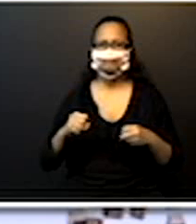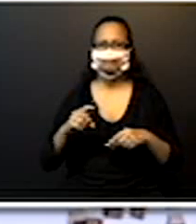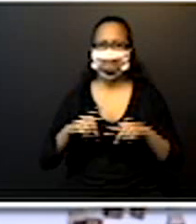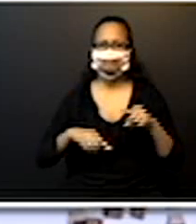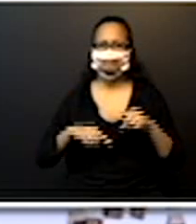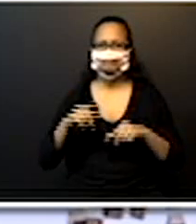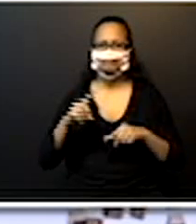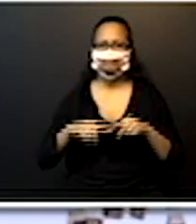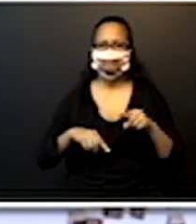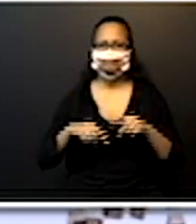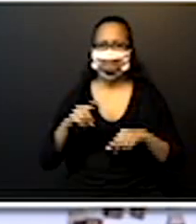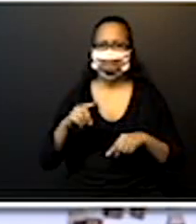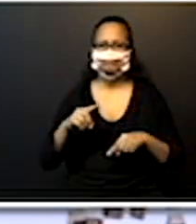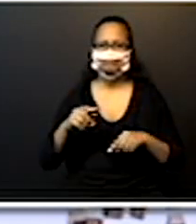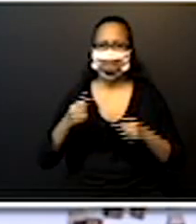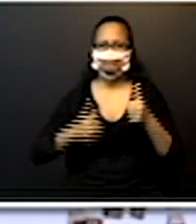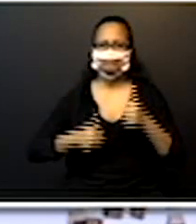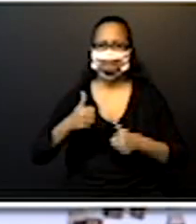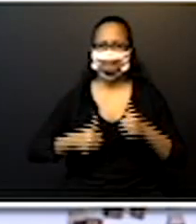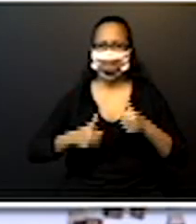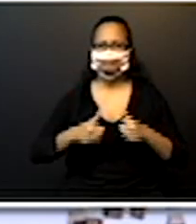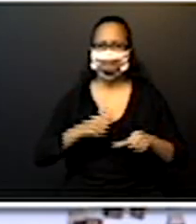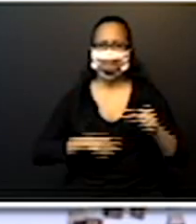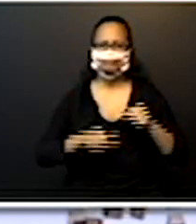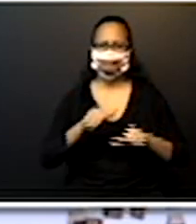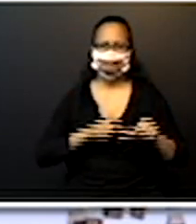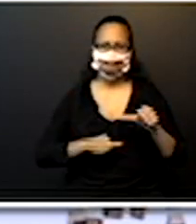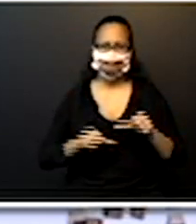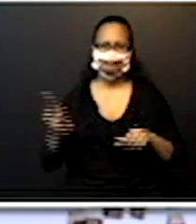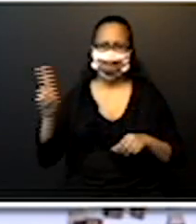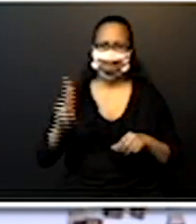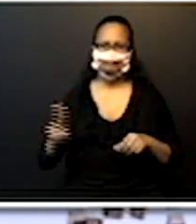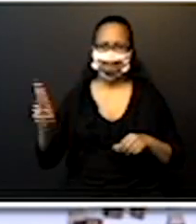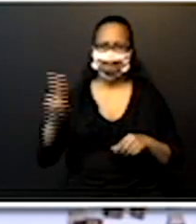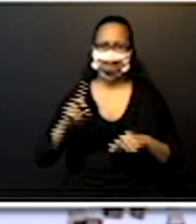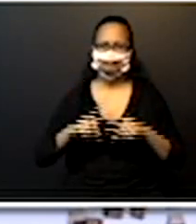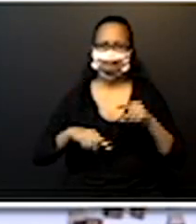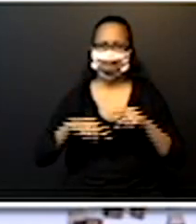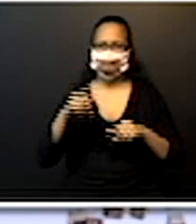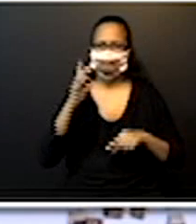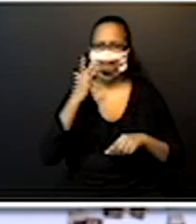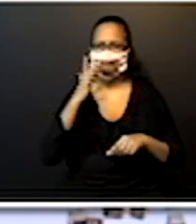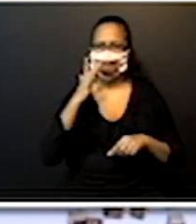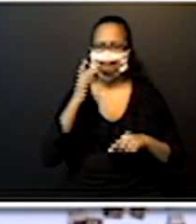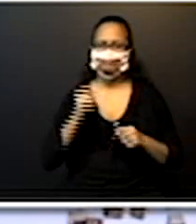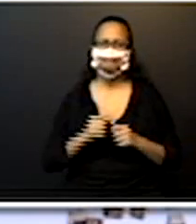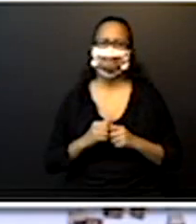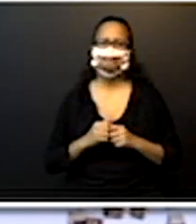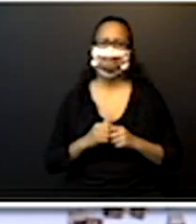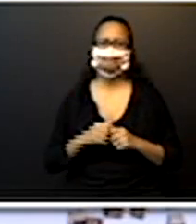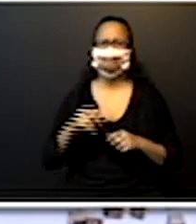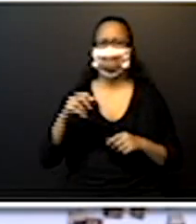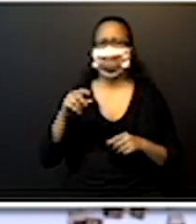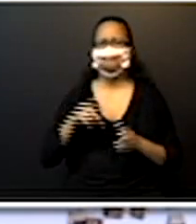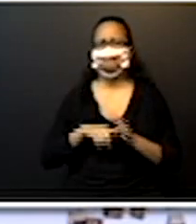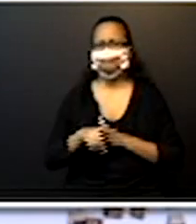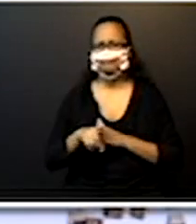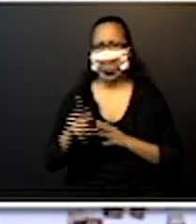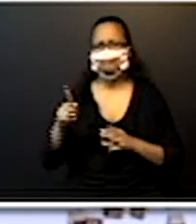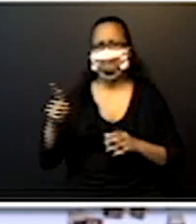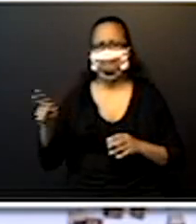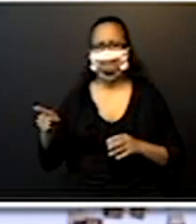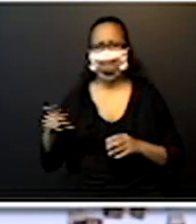trocas, é um joguinho que usa o material dourado. Professora, não tem material dourado em casa, professora,